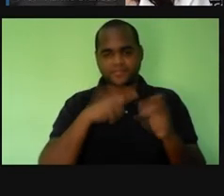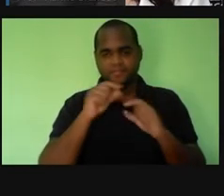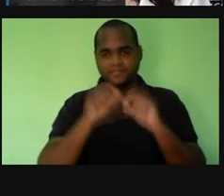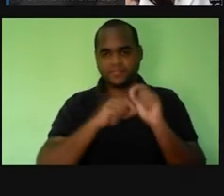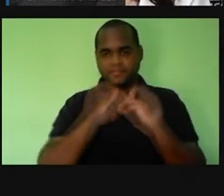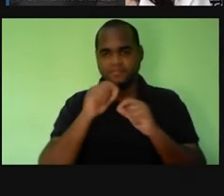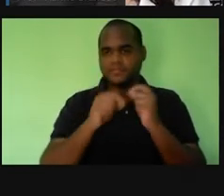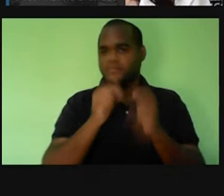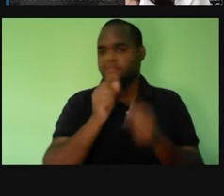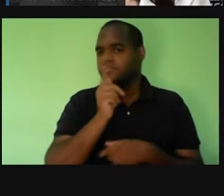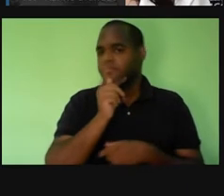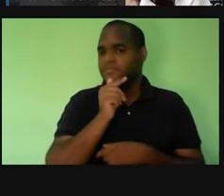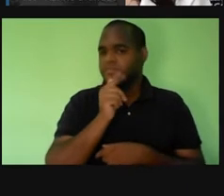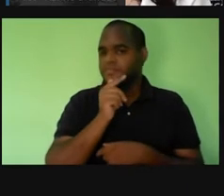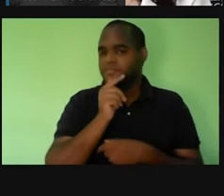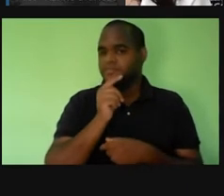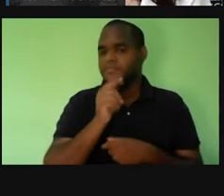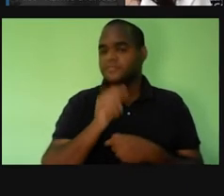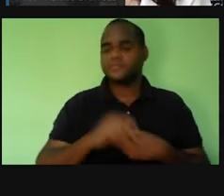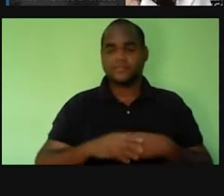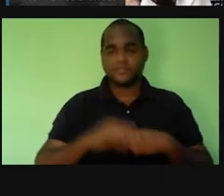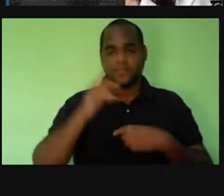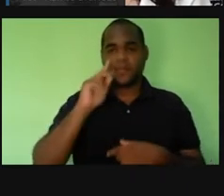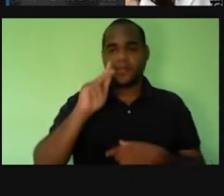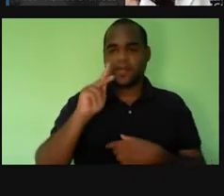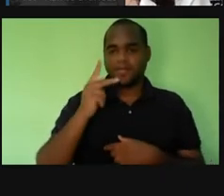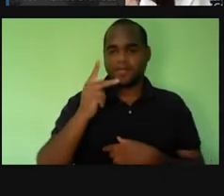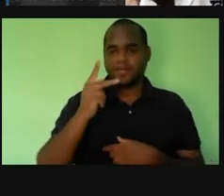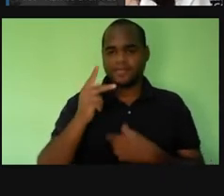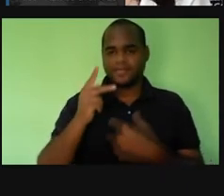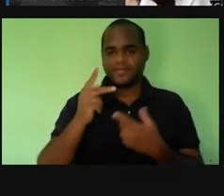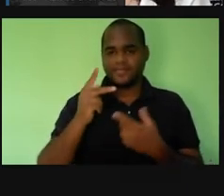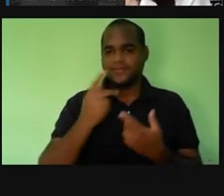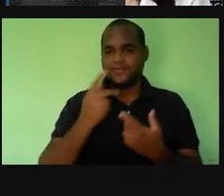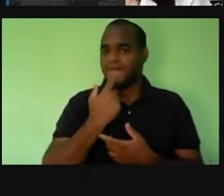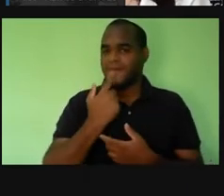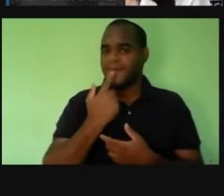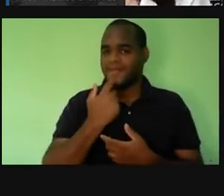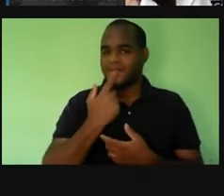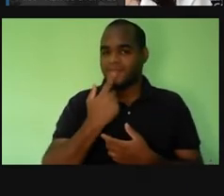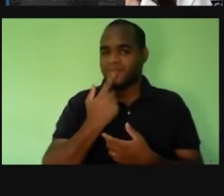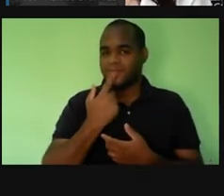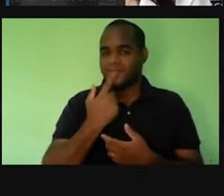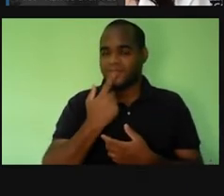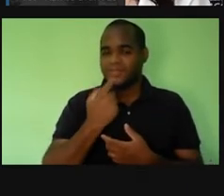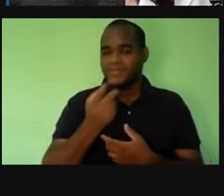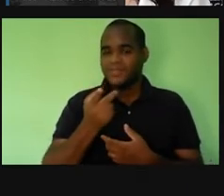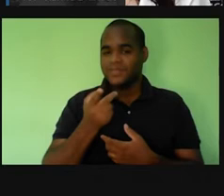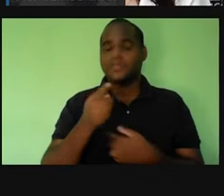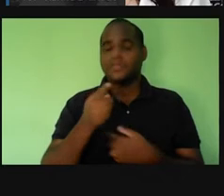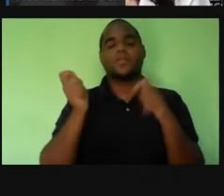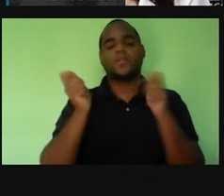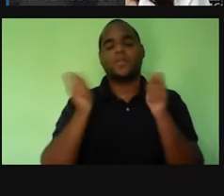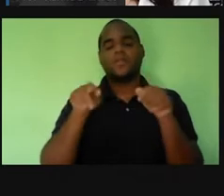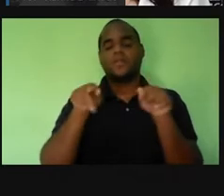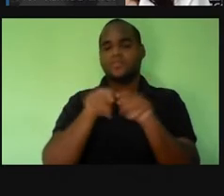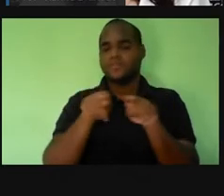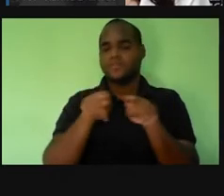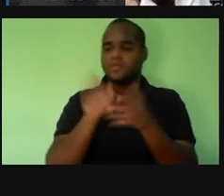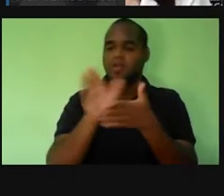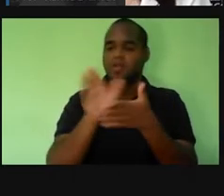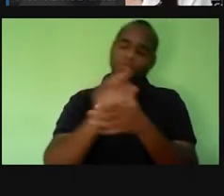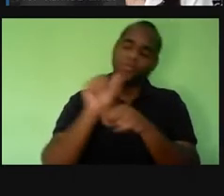água, ele tá aqui indicando o pH, mas e do sangue? Tá vendo que ele muda aqui? E aí a gente pode também fazer algumas